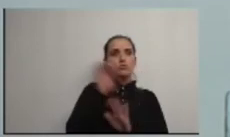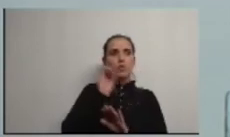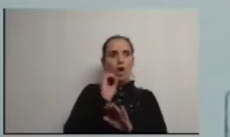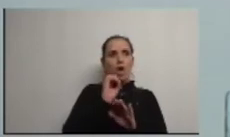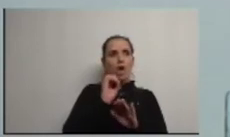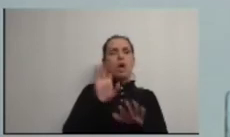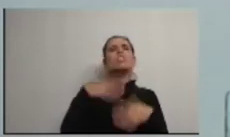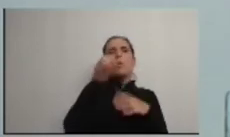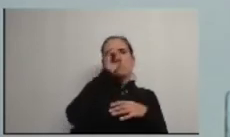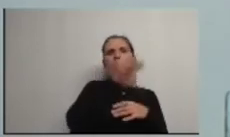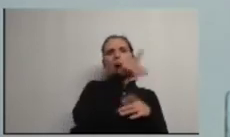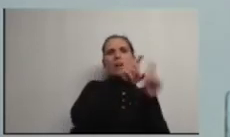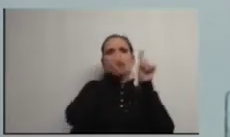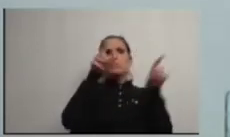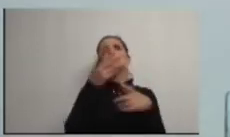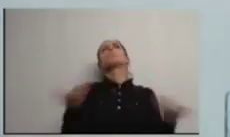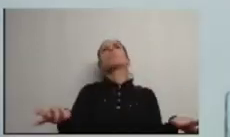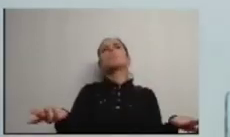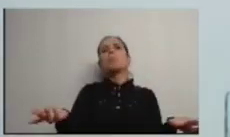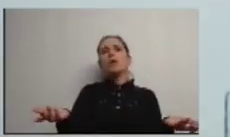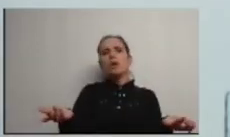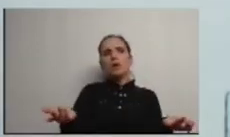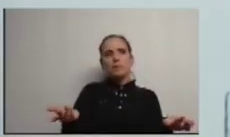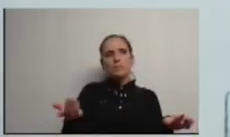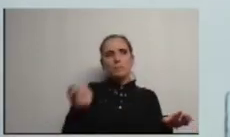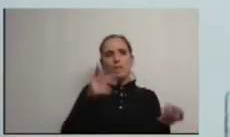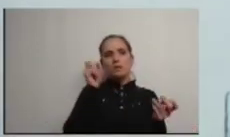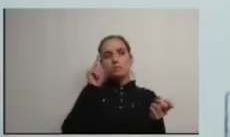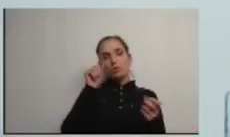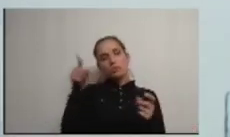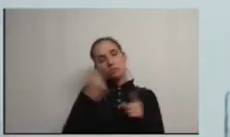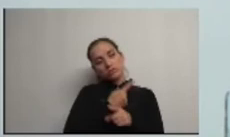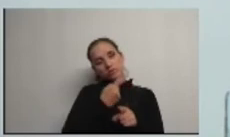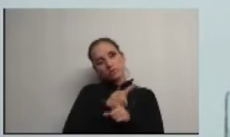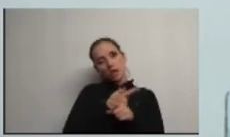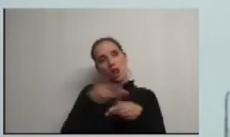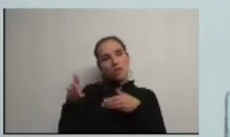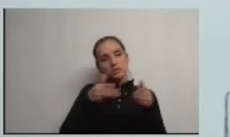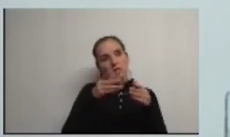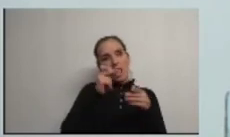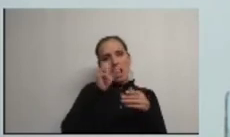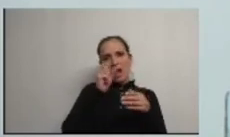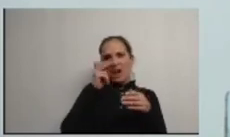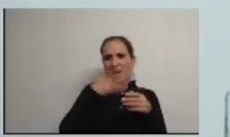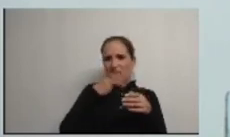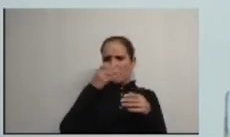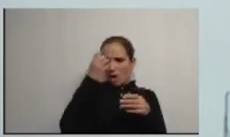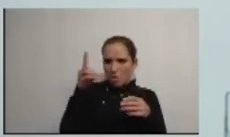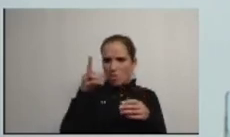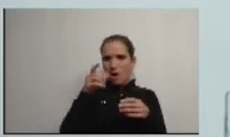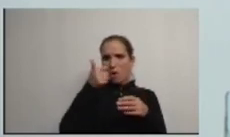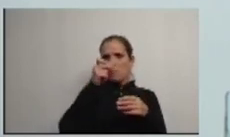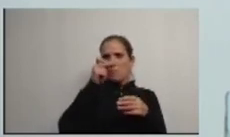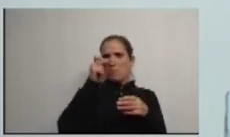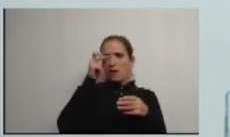afinal o parque de casarão foi para quê a outra nota tem a ver com a ligação entre Agadão e Belazaima Sr. Presidente